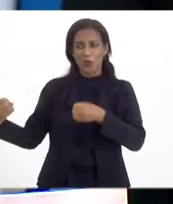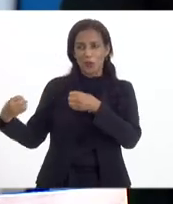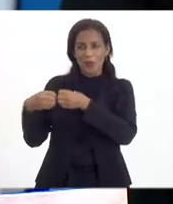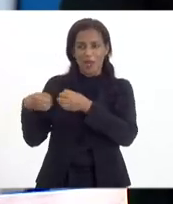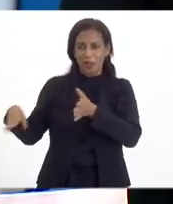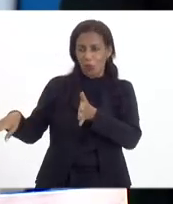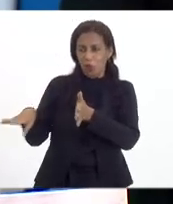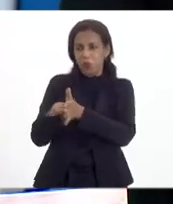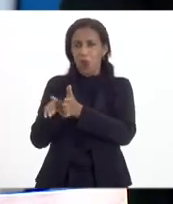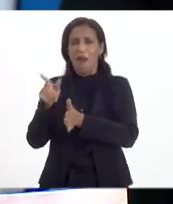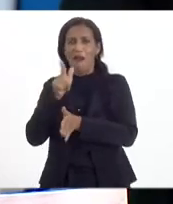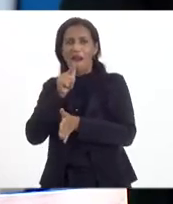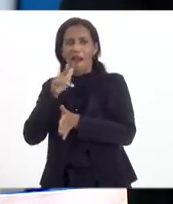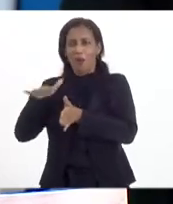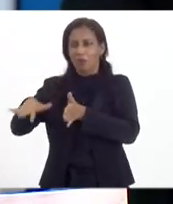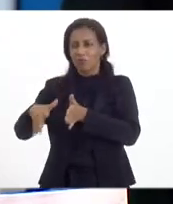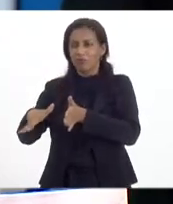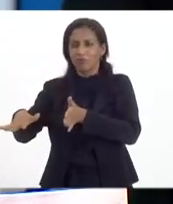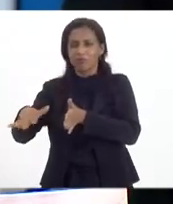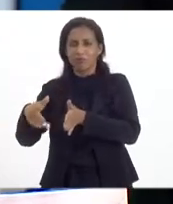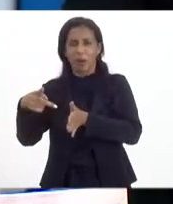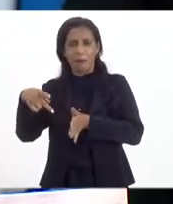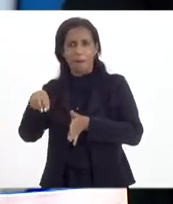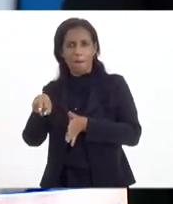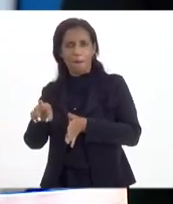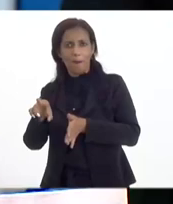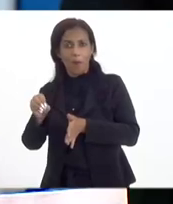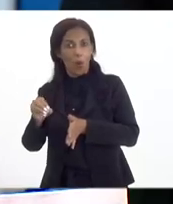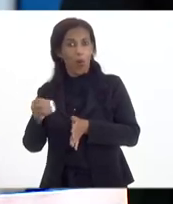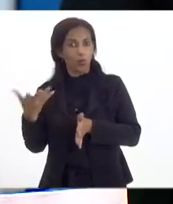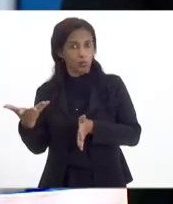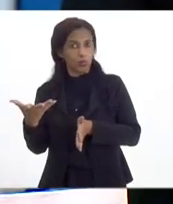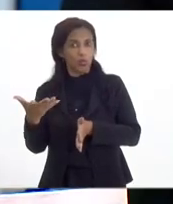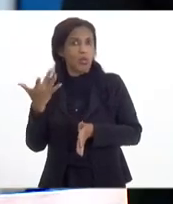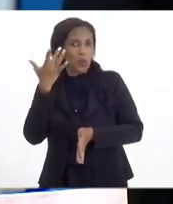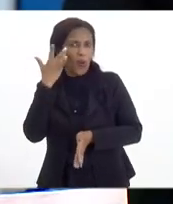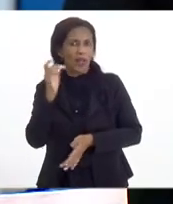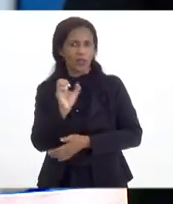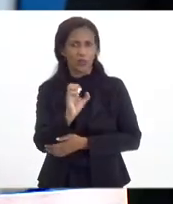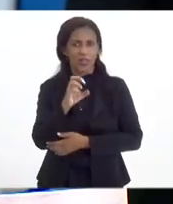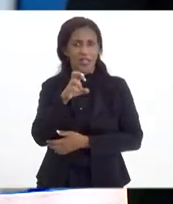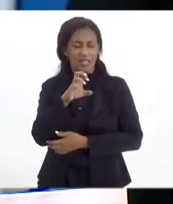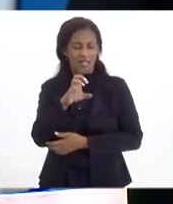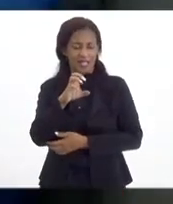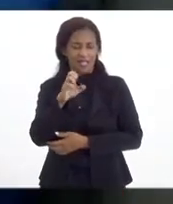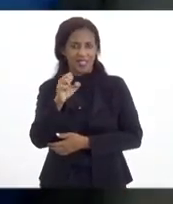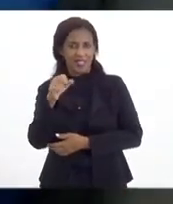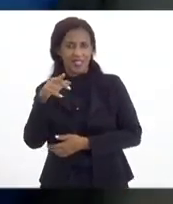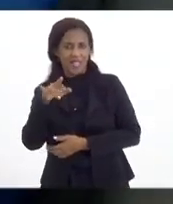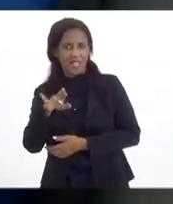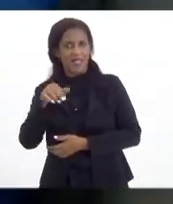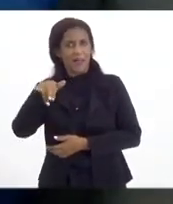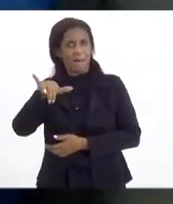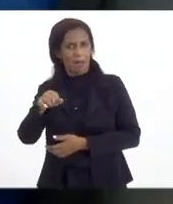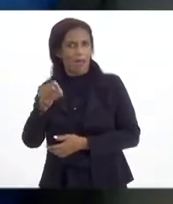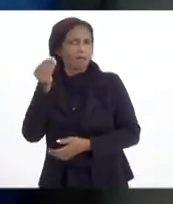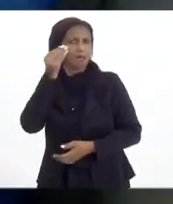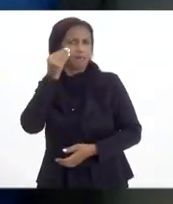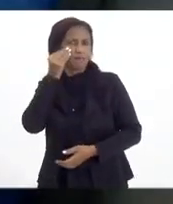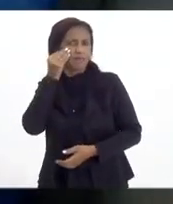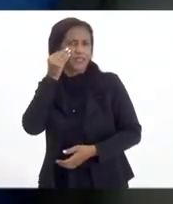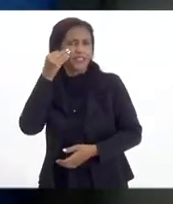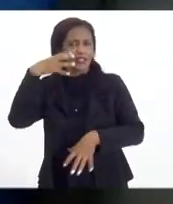contêiner. Eu estava conversando com o César Marga, que está nos assistindo, do presidente André, também aqui virtualmente, e eles estão